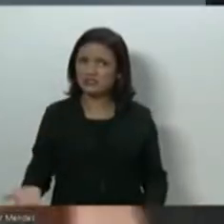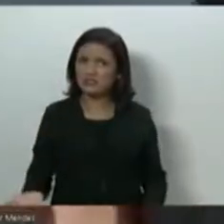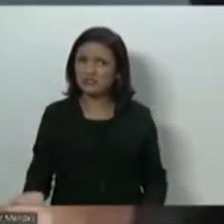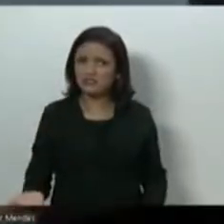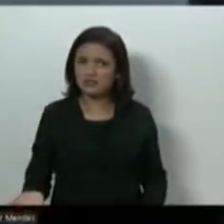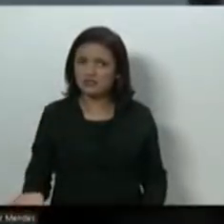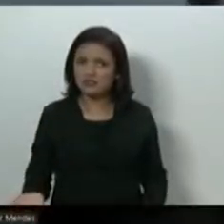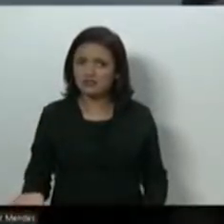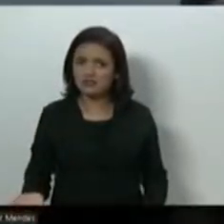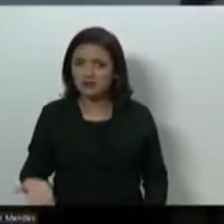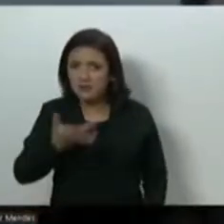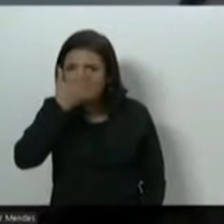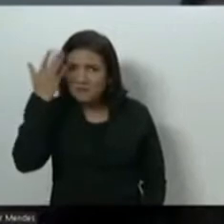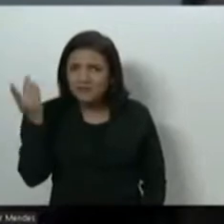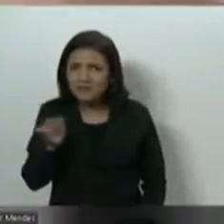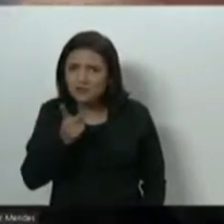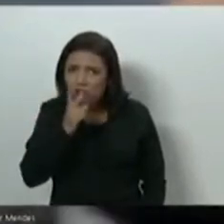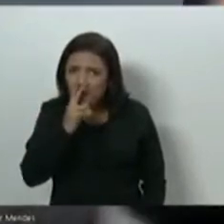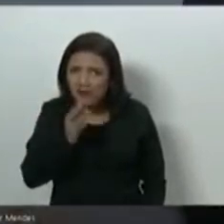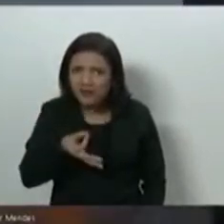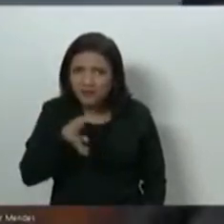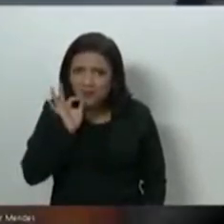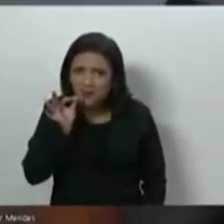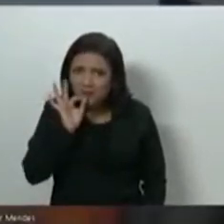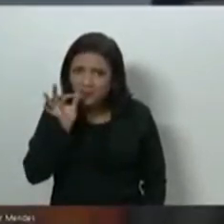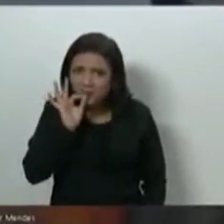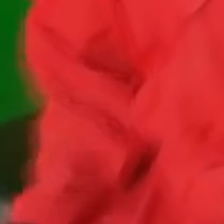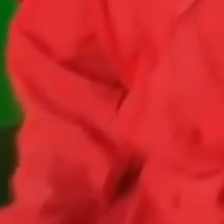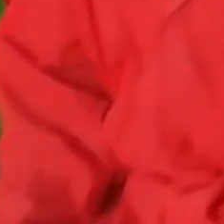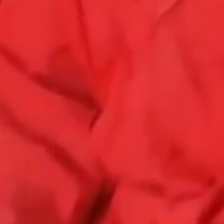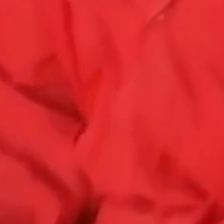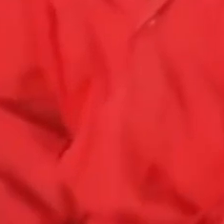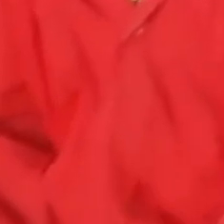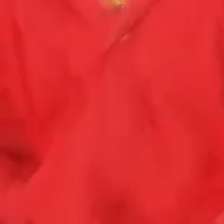E essa gente anda fumando erva estragada.